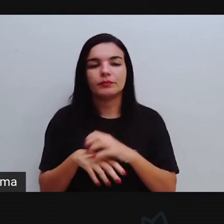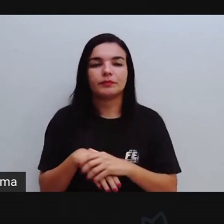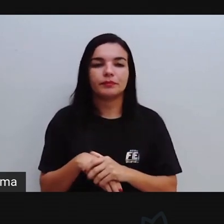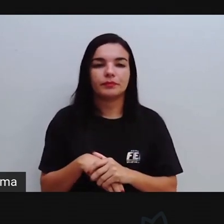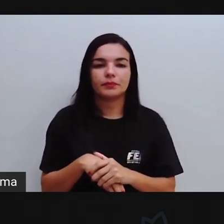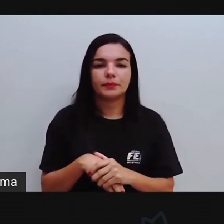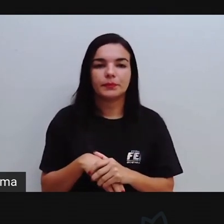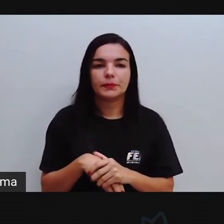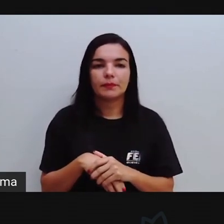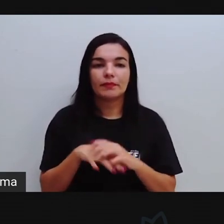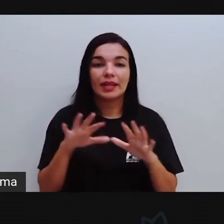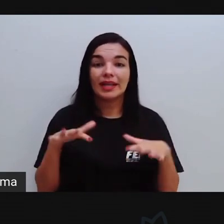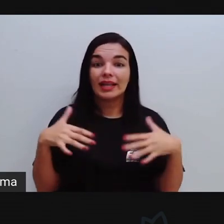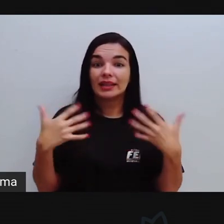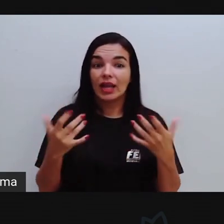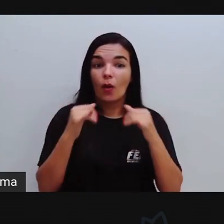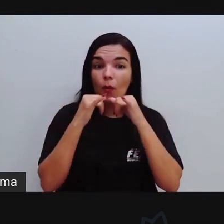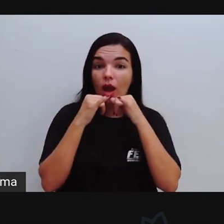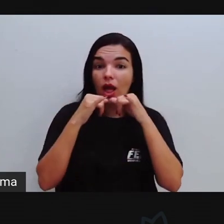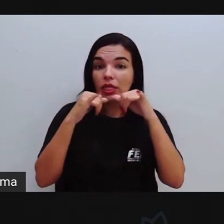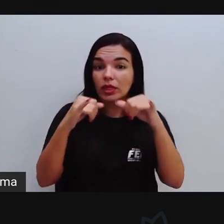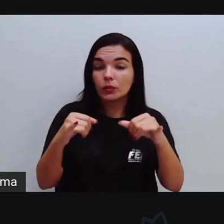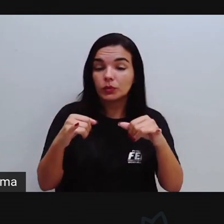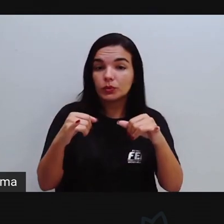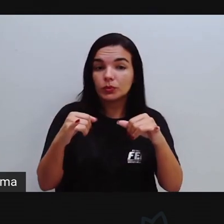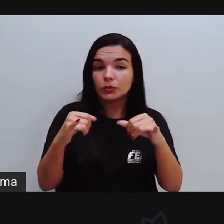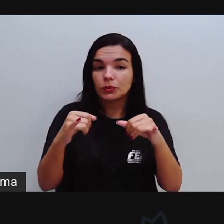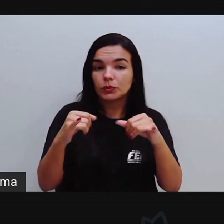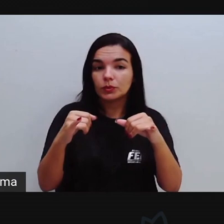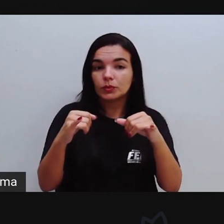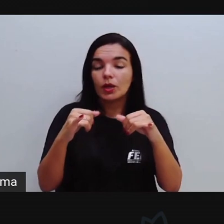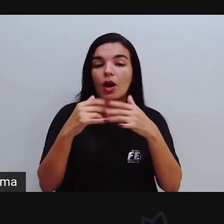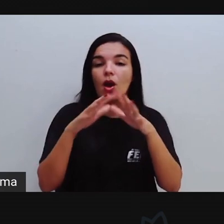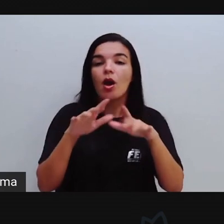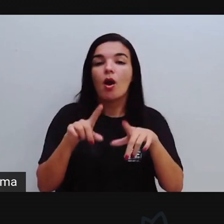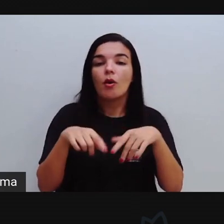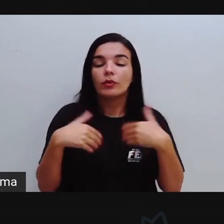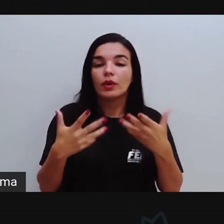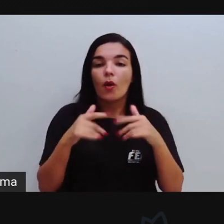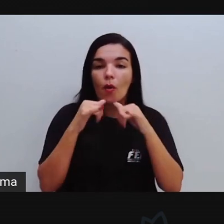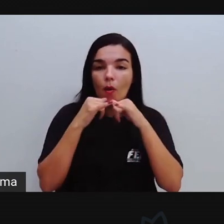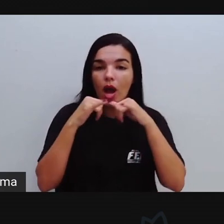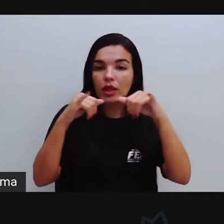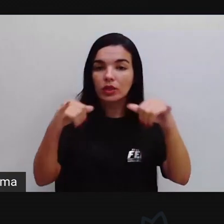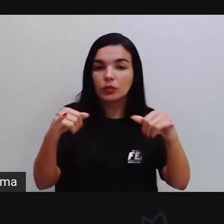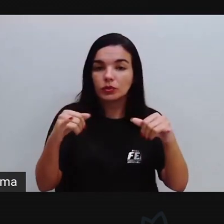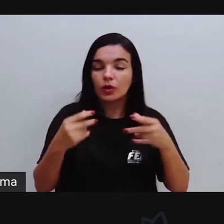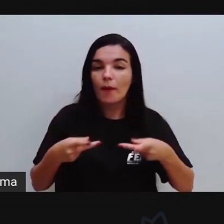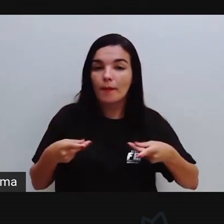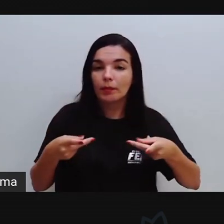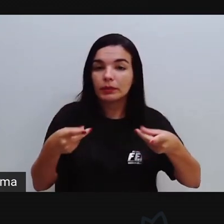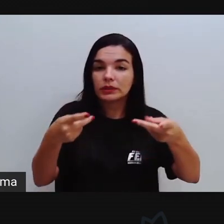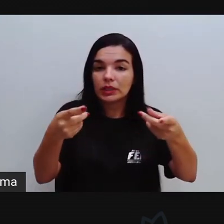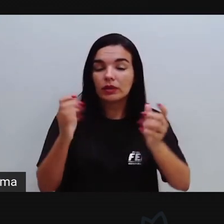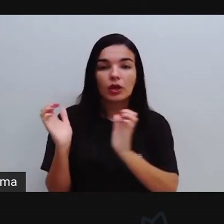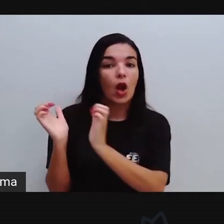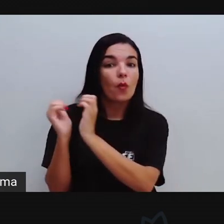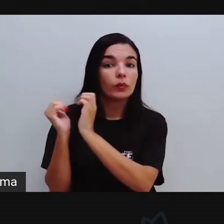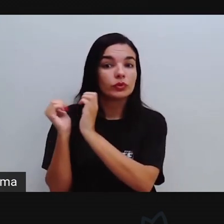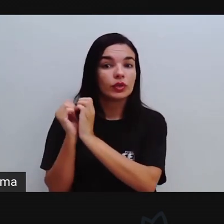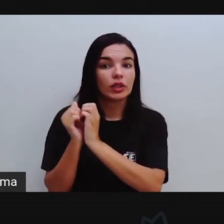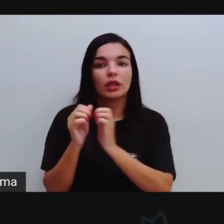publicitário. Então, o anúncio publicitário, perdão, publicitário é um gênero textual que tem a função